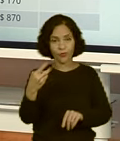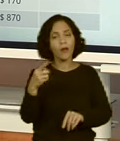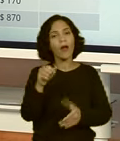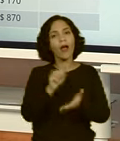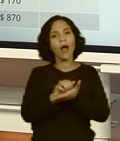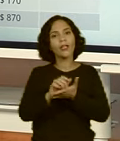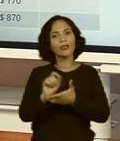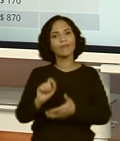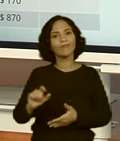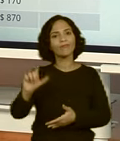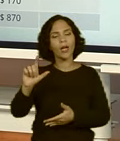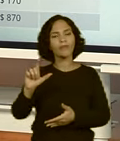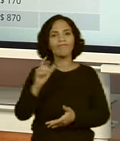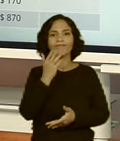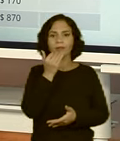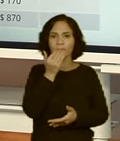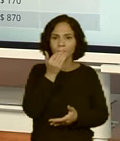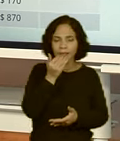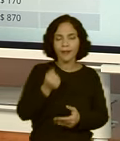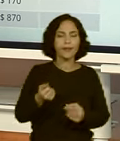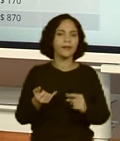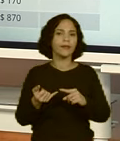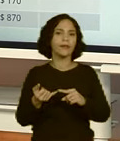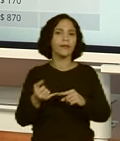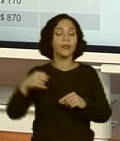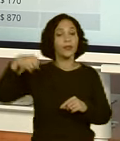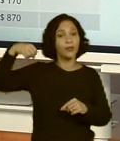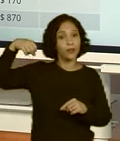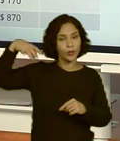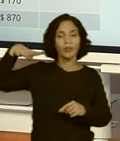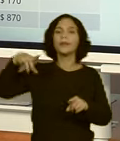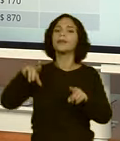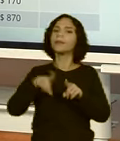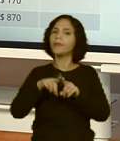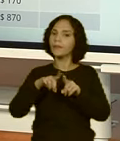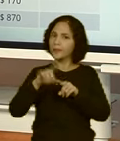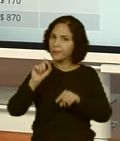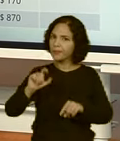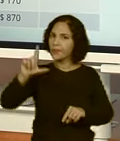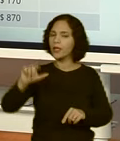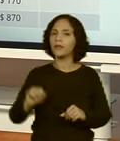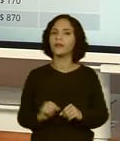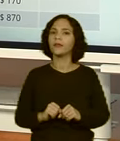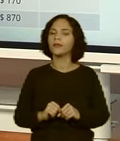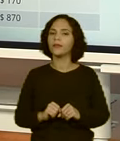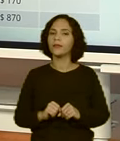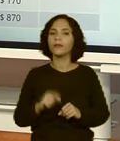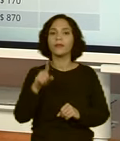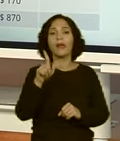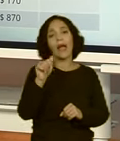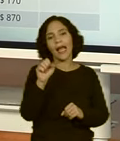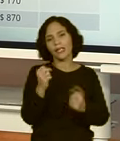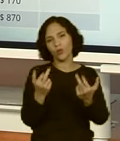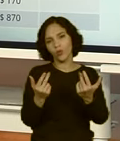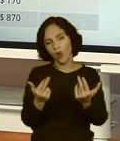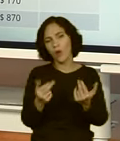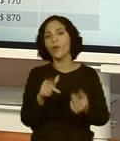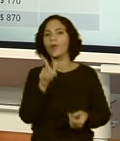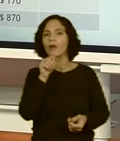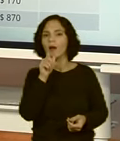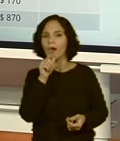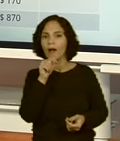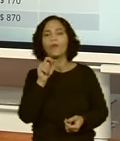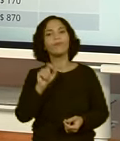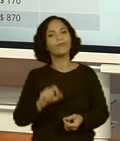gastos um pouco maiores de alimentação, energia também um pouquinho mais, gás ficou igual, água